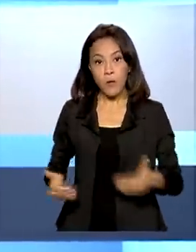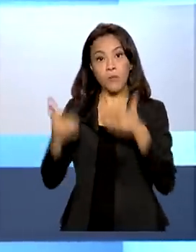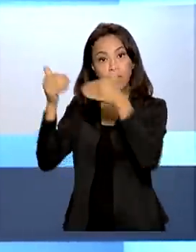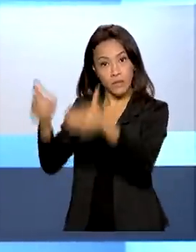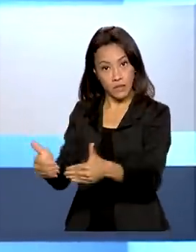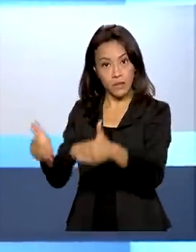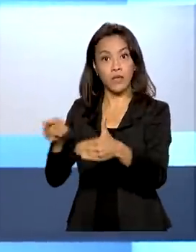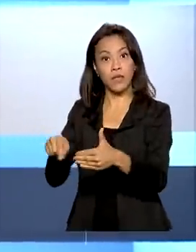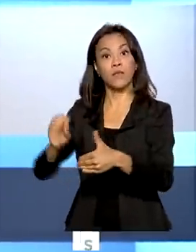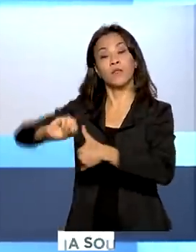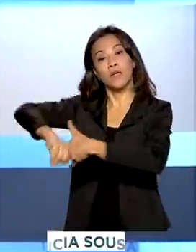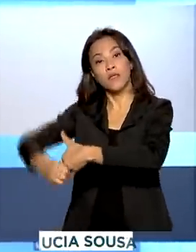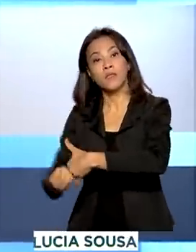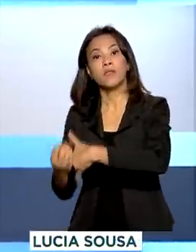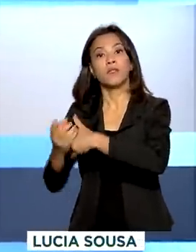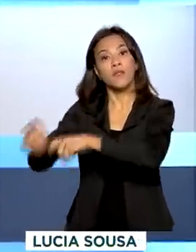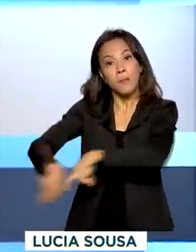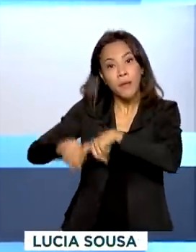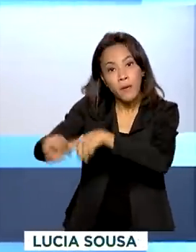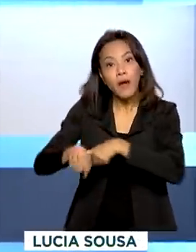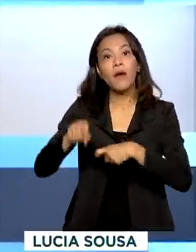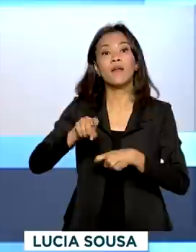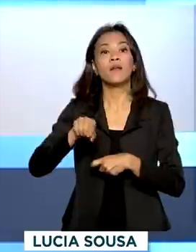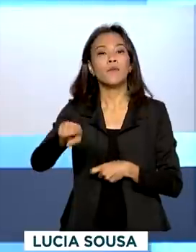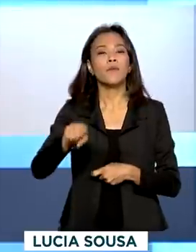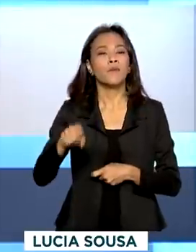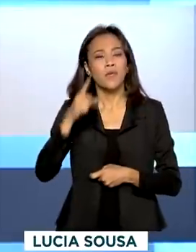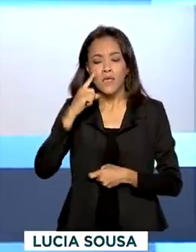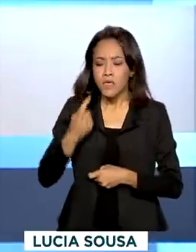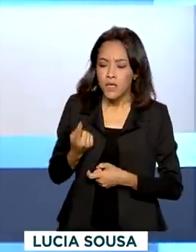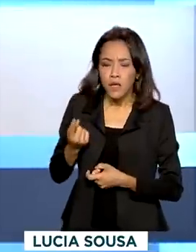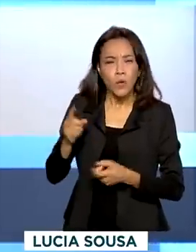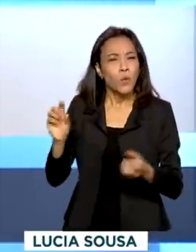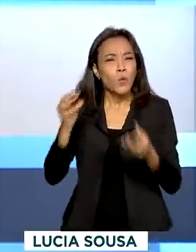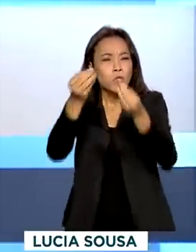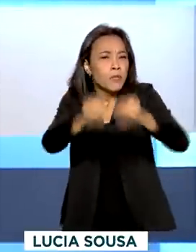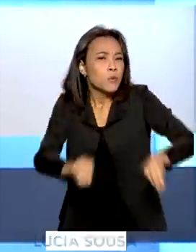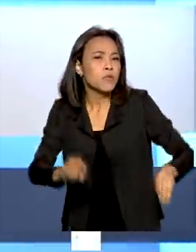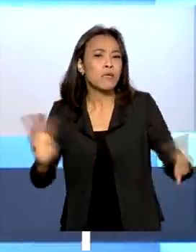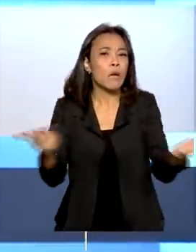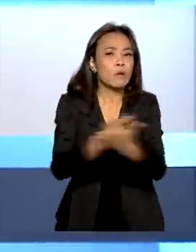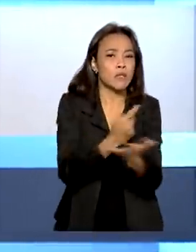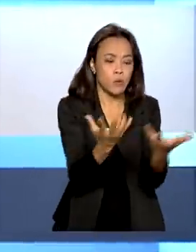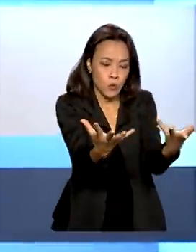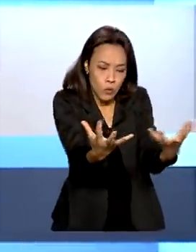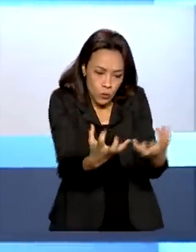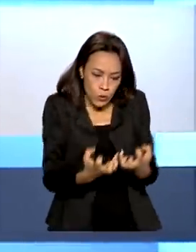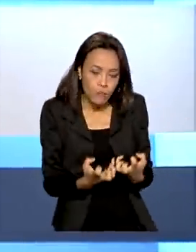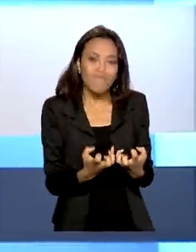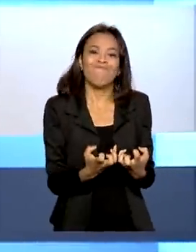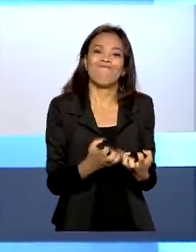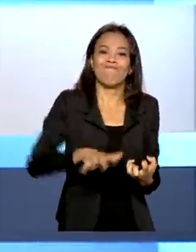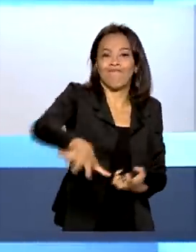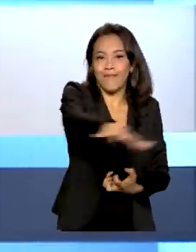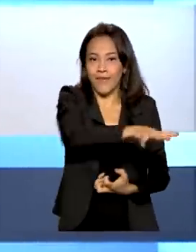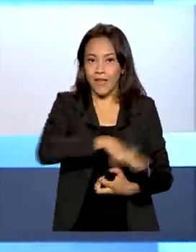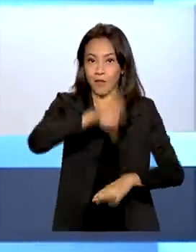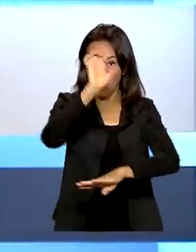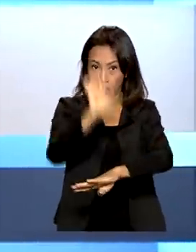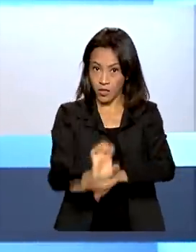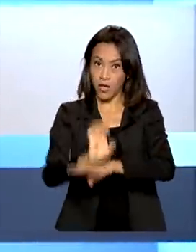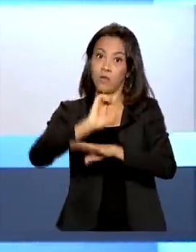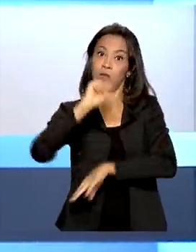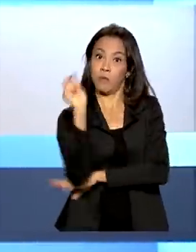Abastecimento está fazendo um levantamento dos prejuízos causados pela seca na produção agrícola dos estados de